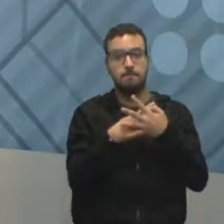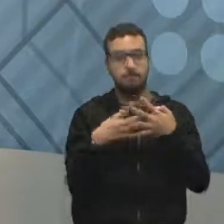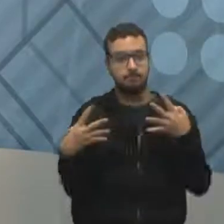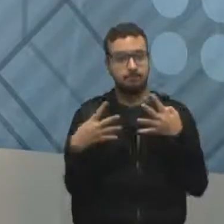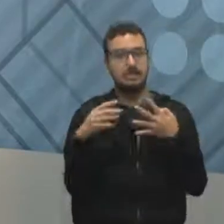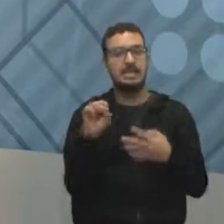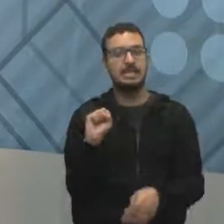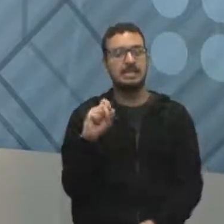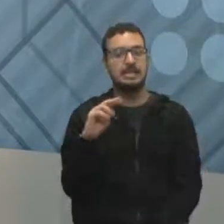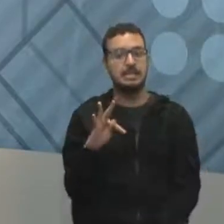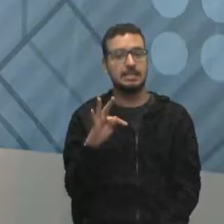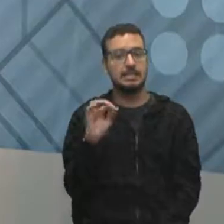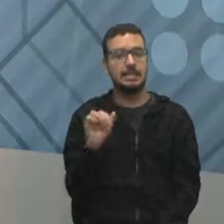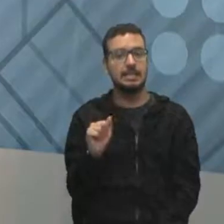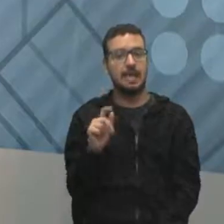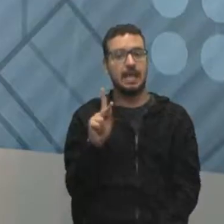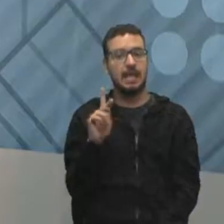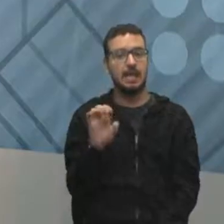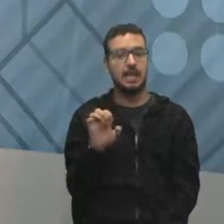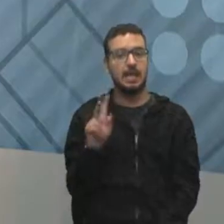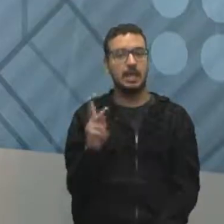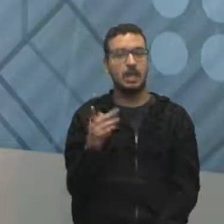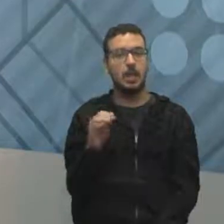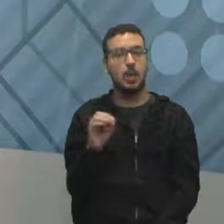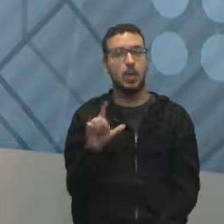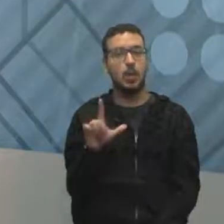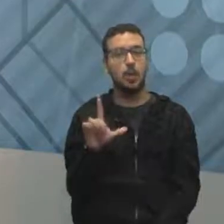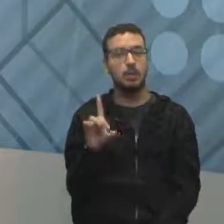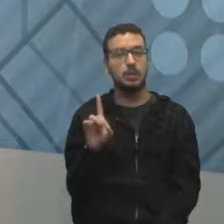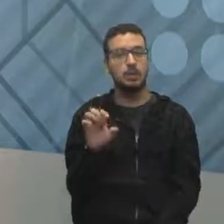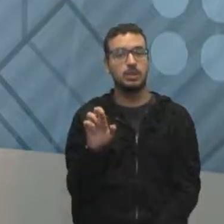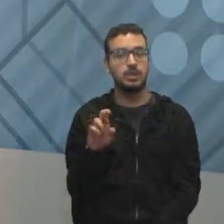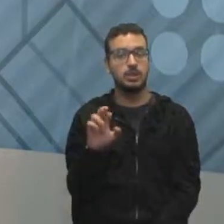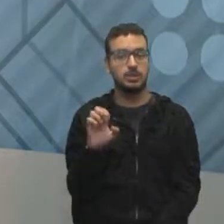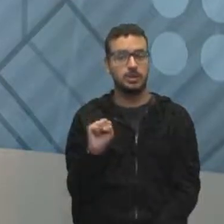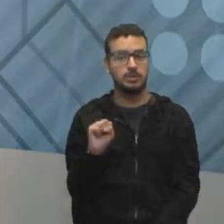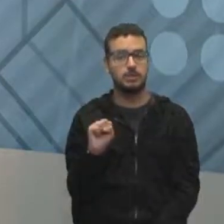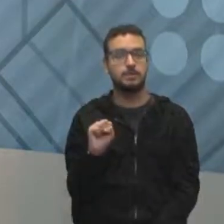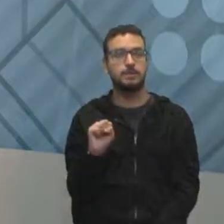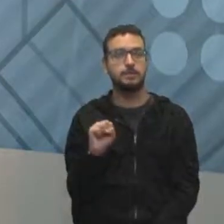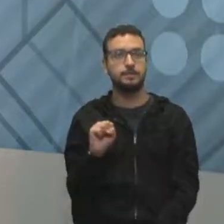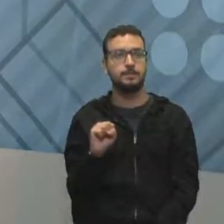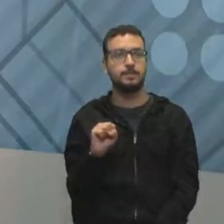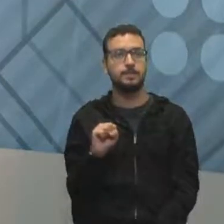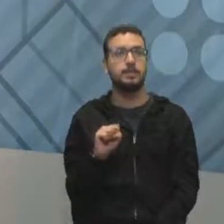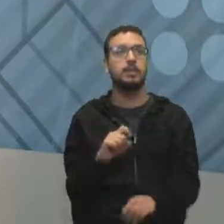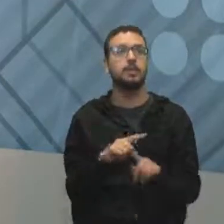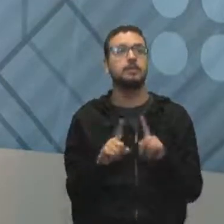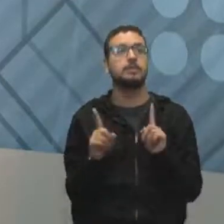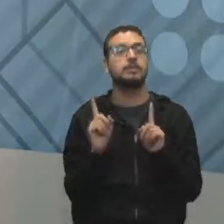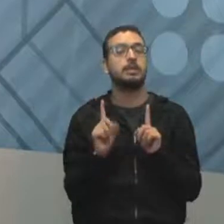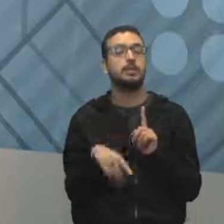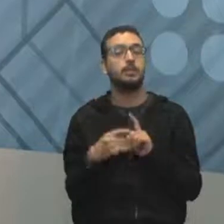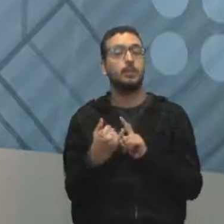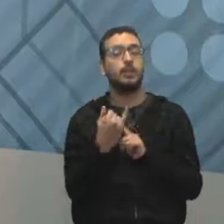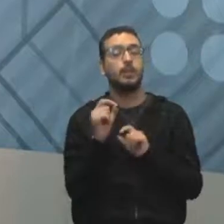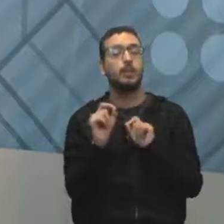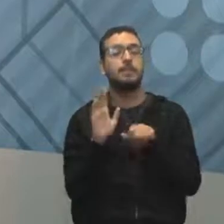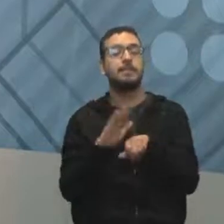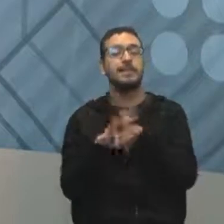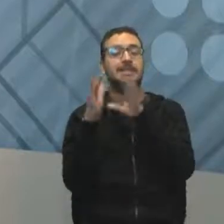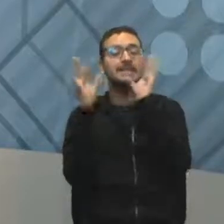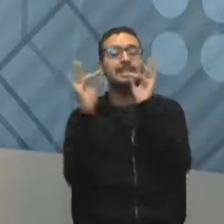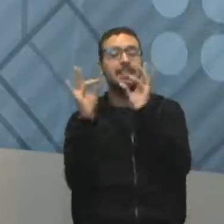muito complexo. Esse que nós montamos aqui, ele tem quase todos os elementos, mas o ideal é que a gente vá aí detalhando as